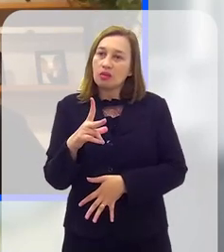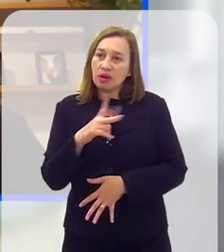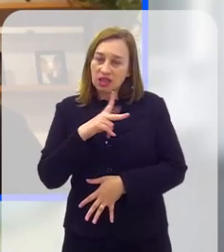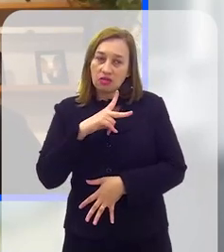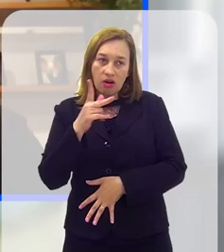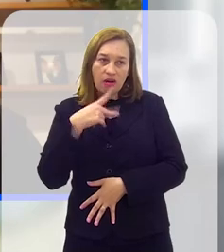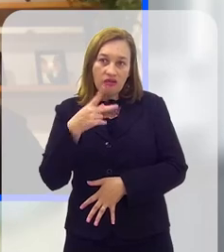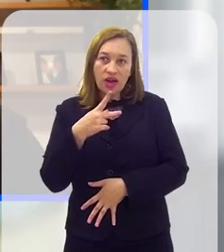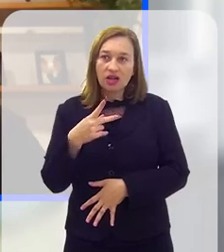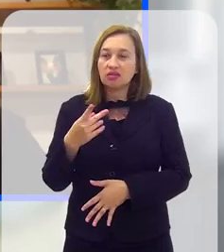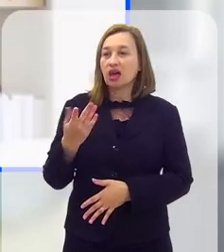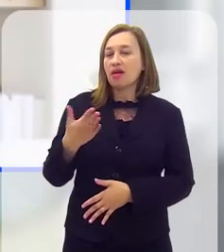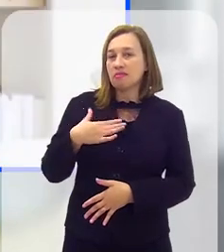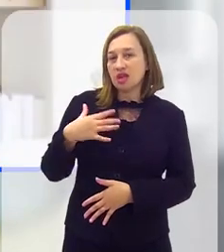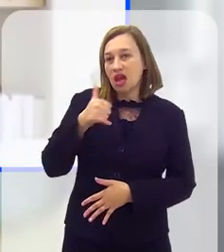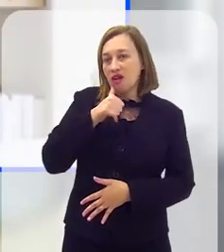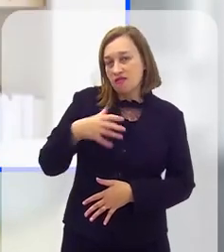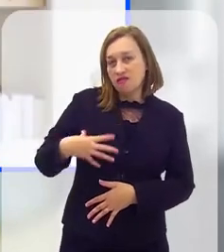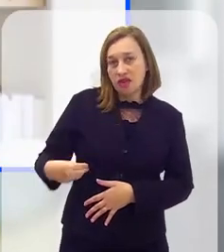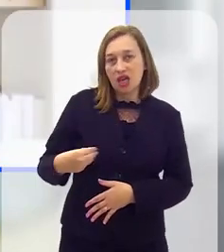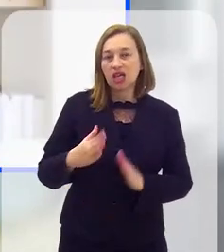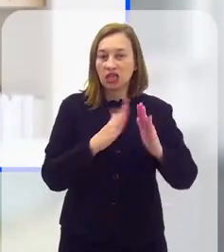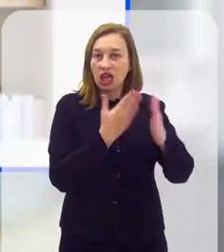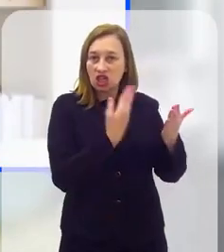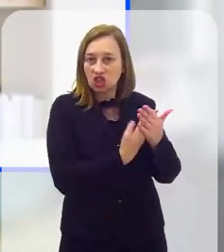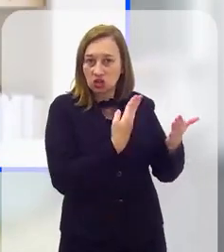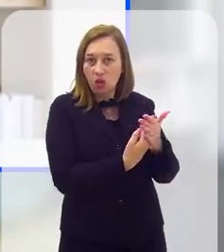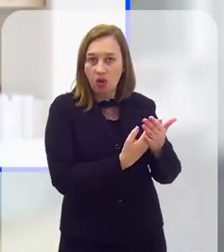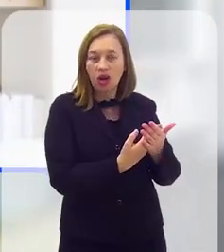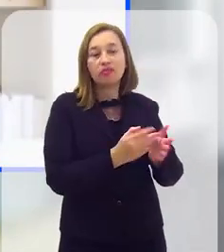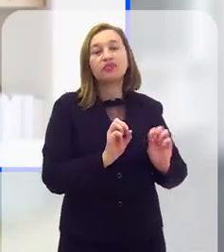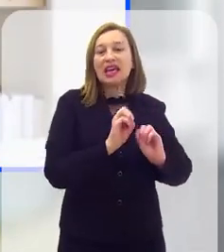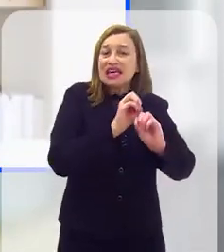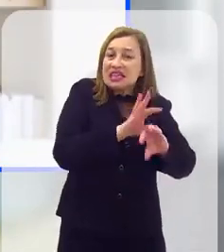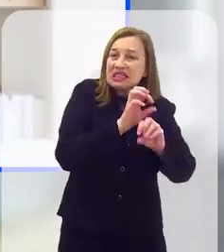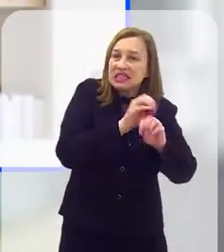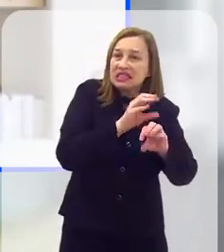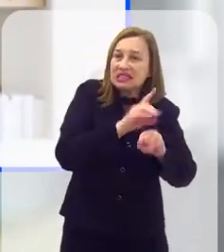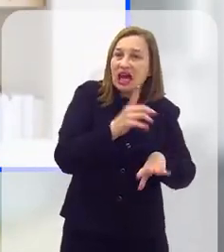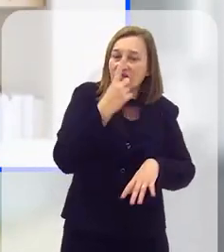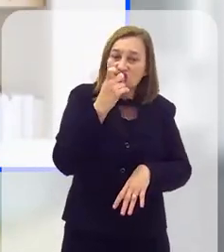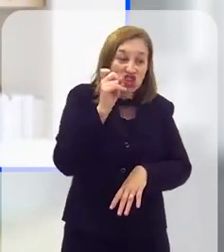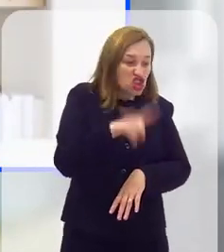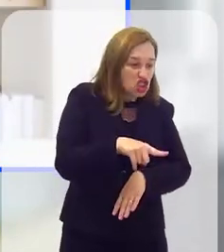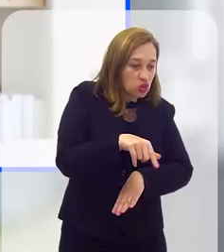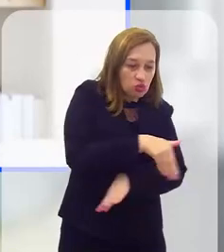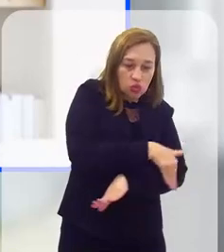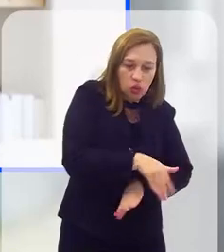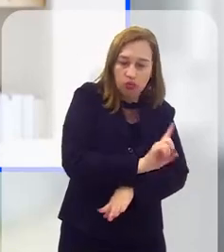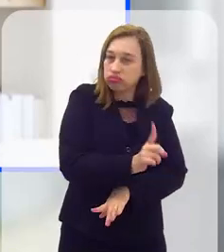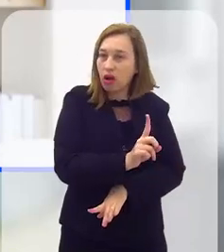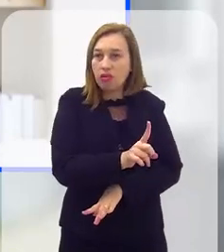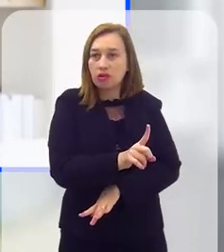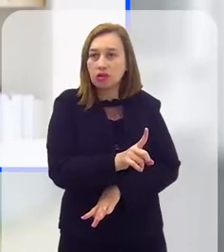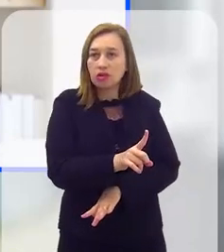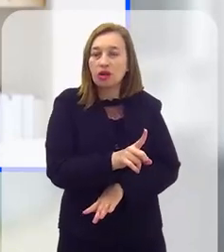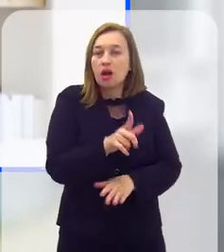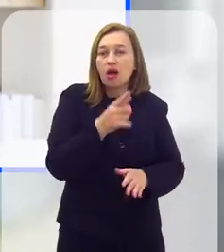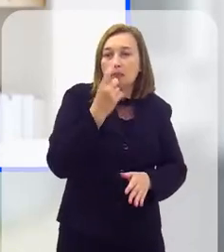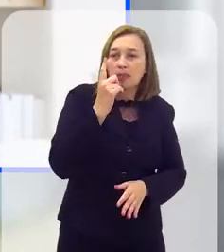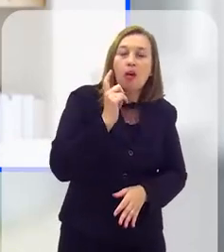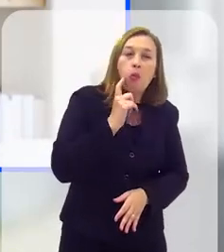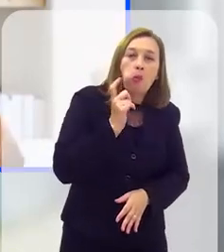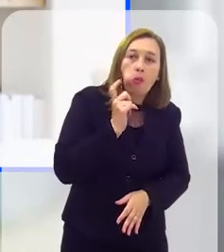minha questão pessoal, na época que minhas filhas eram de escola, a escola ensinava elas a não jogar papel no chão,